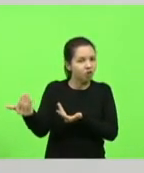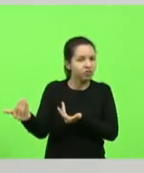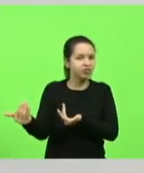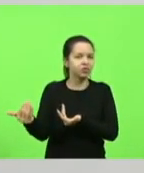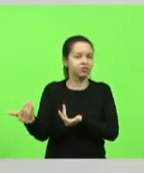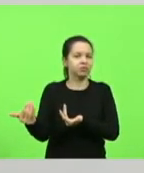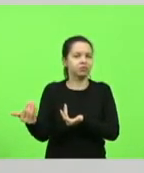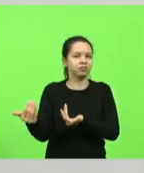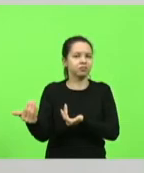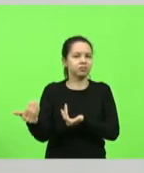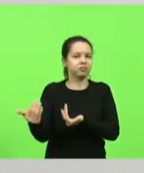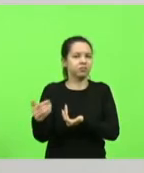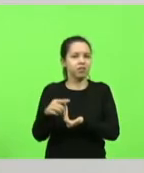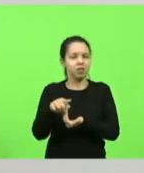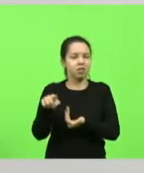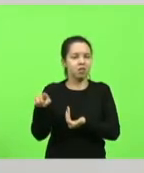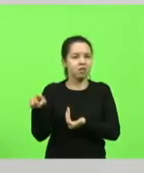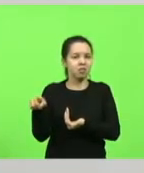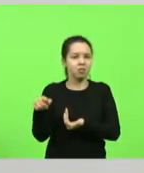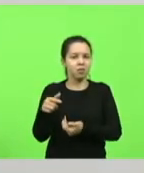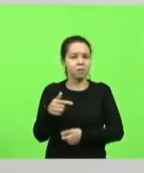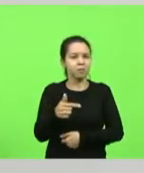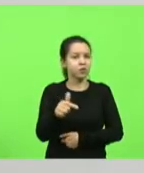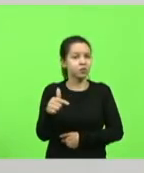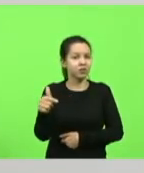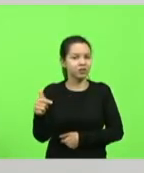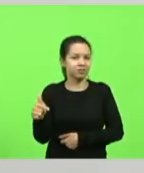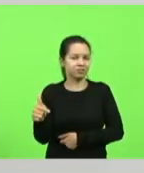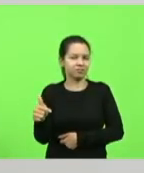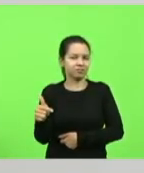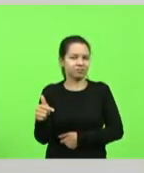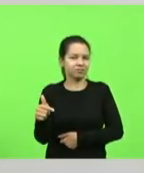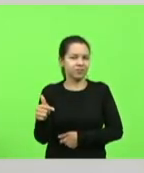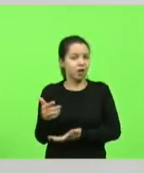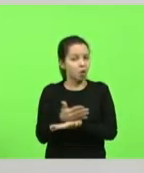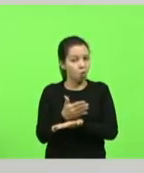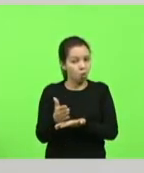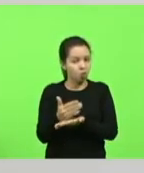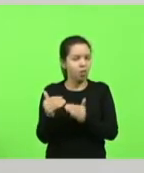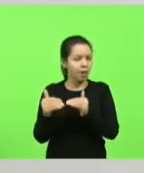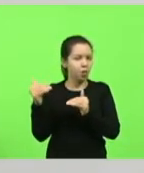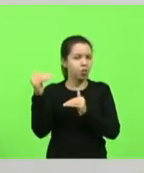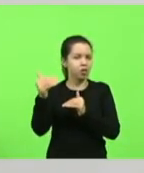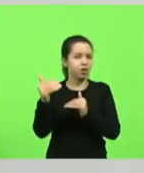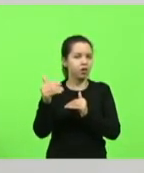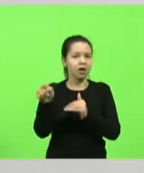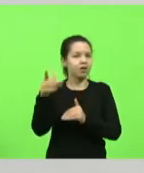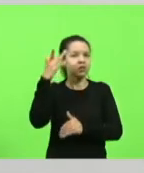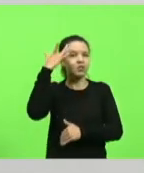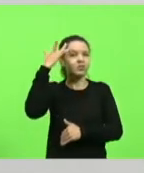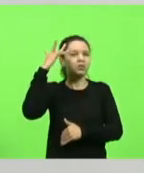não tem ou pelo menos a grande maioria não tem o conhecimento